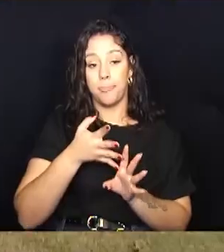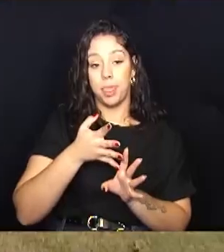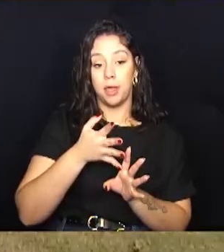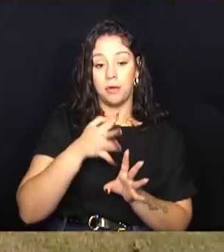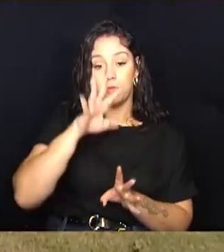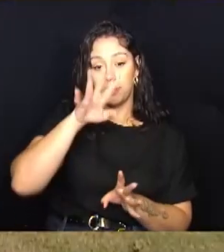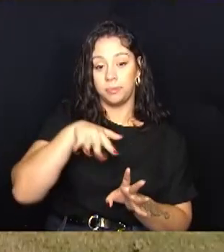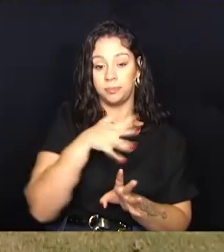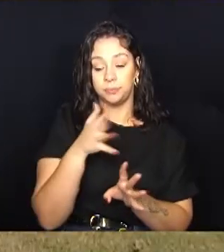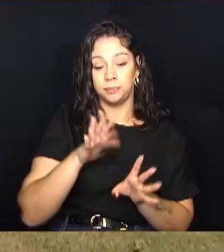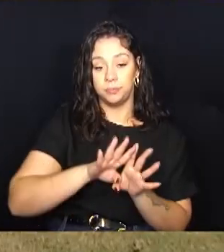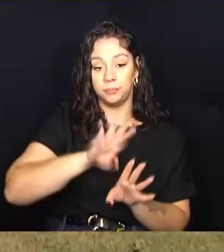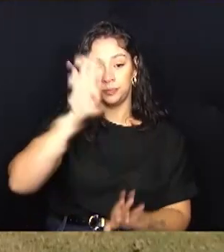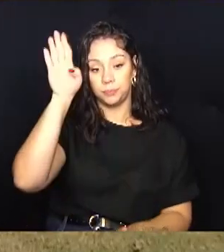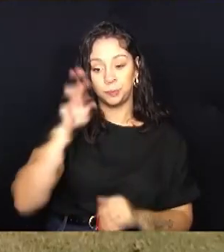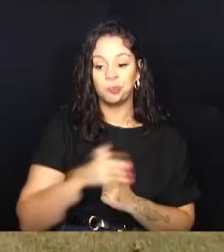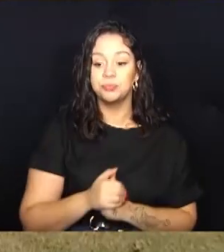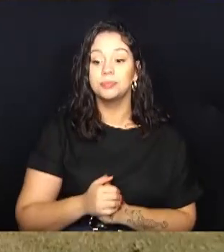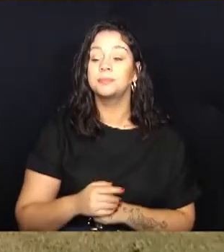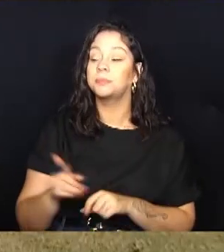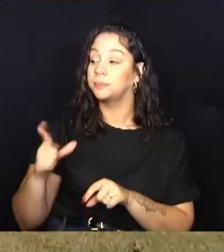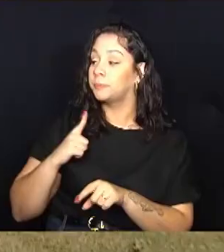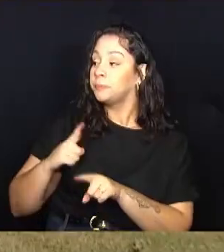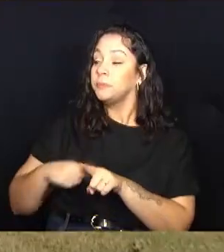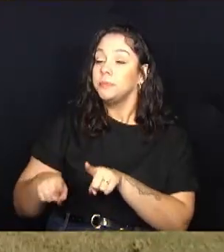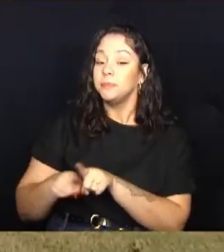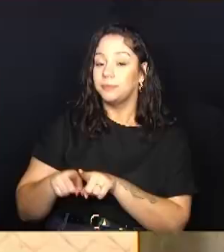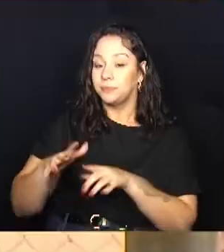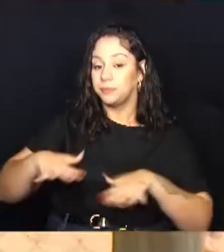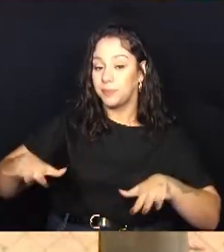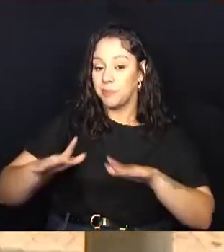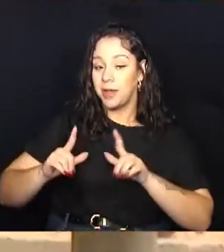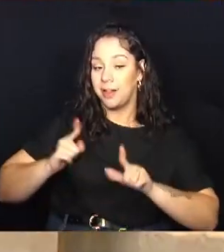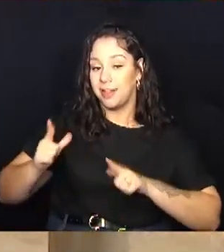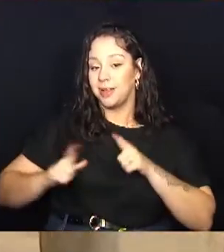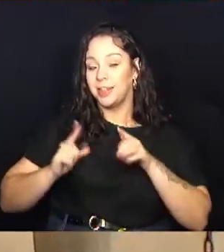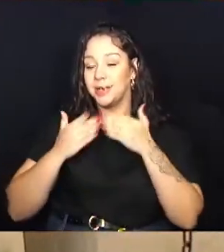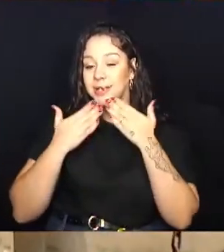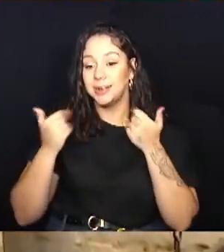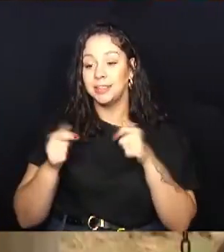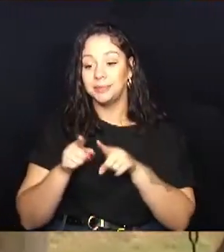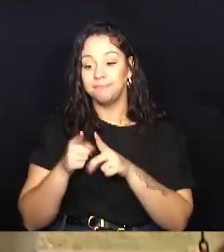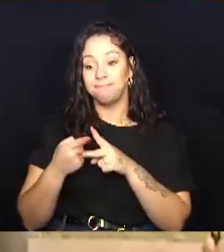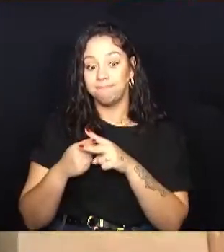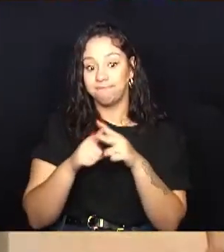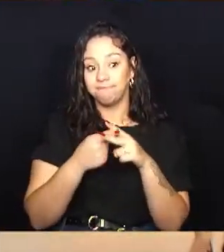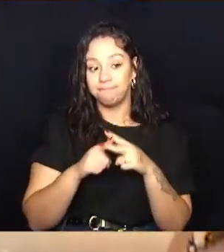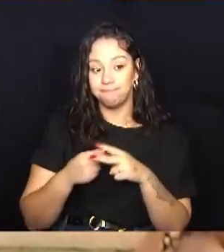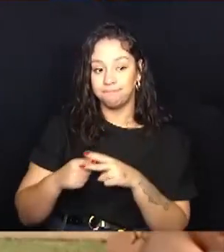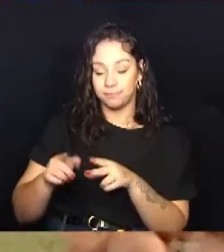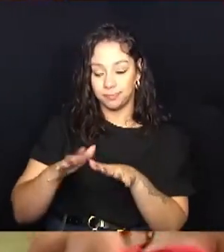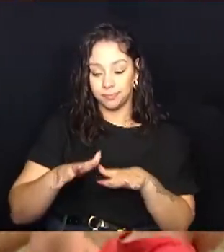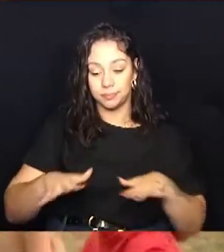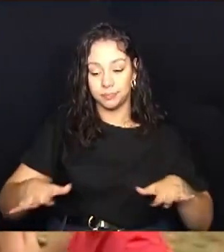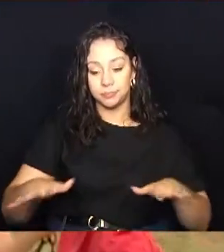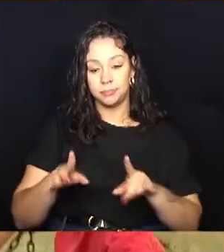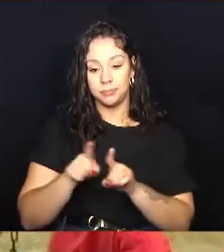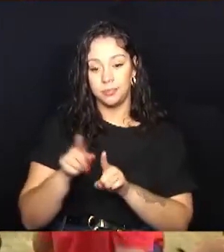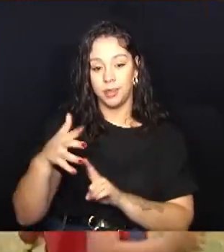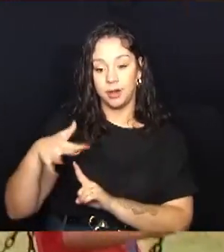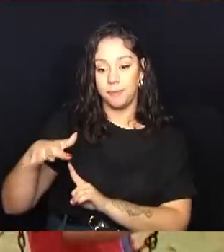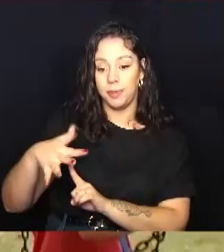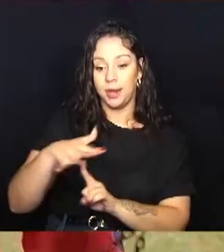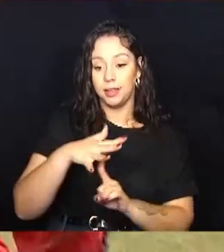vem pedindo. Além do espaço de lazer e descontração, as melhorias feitas na praça e no campo de futebol teve como